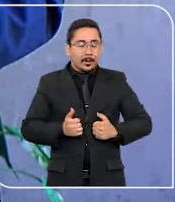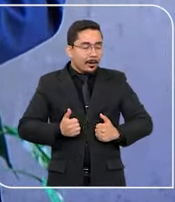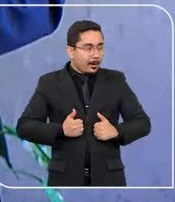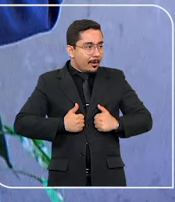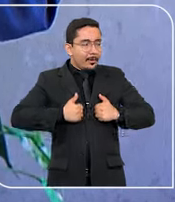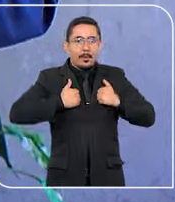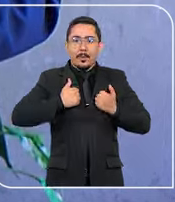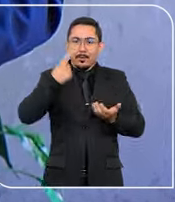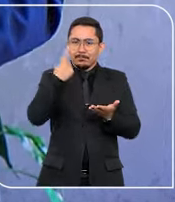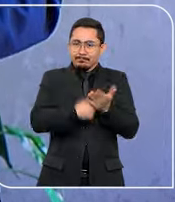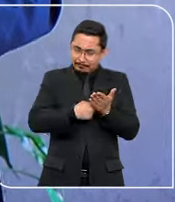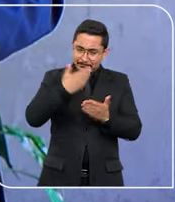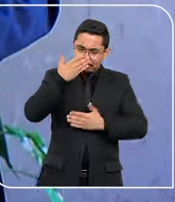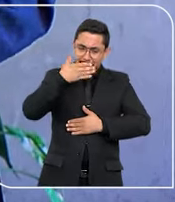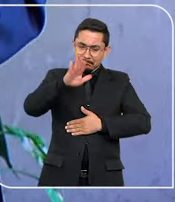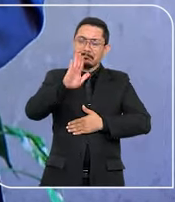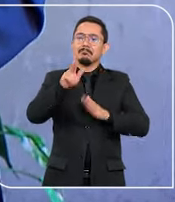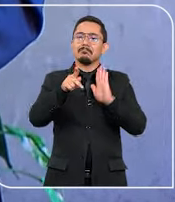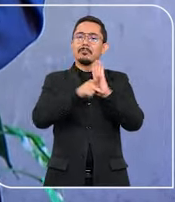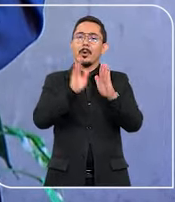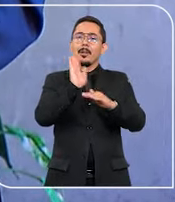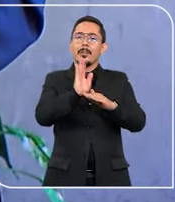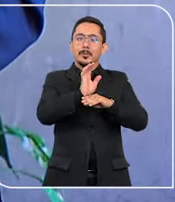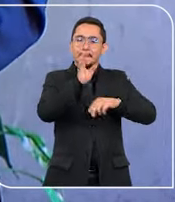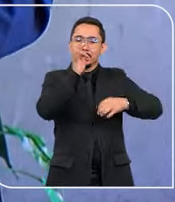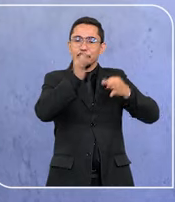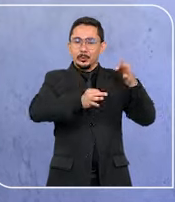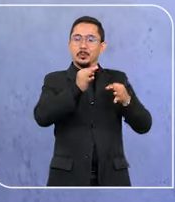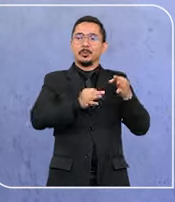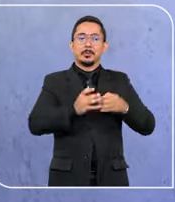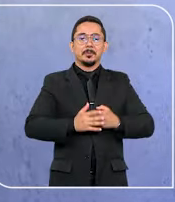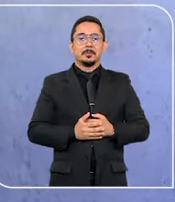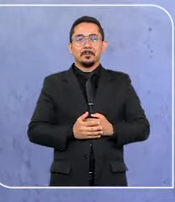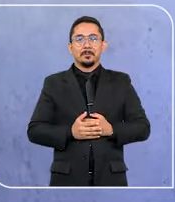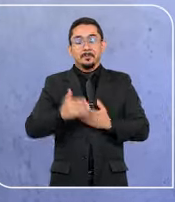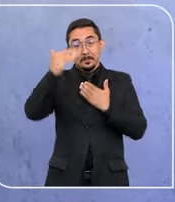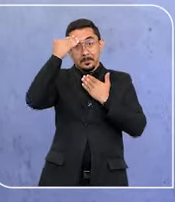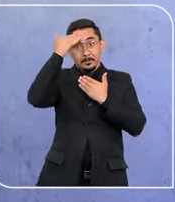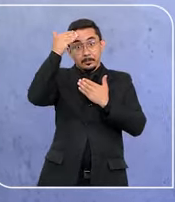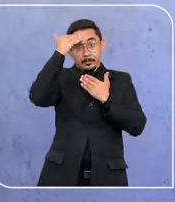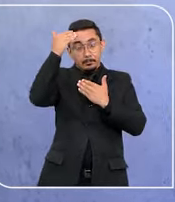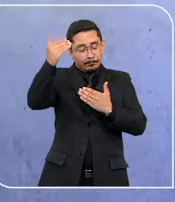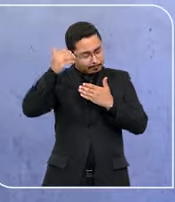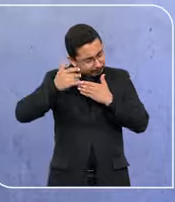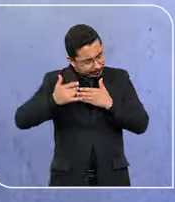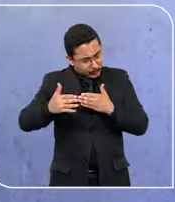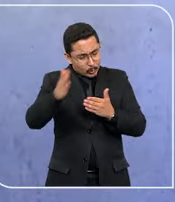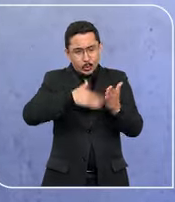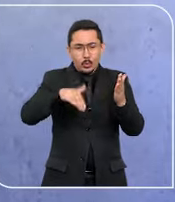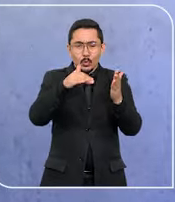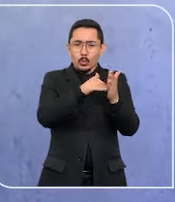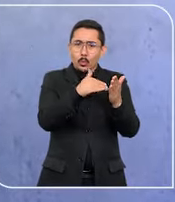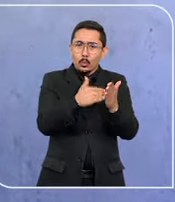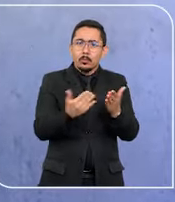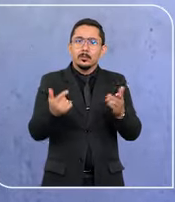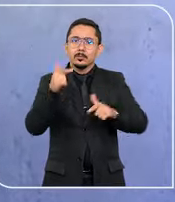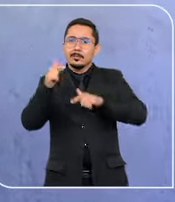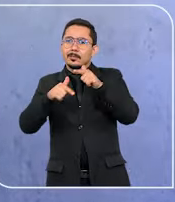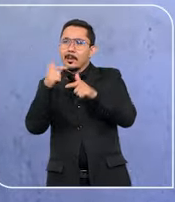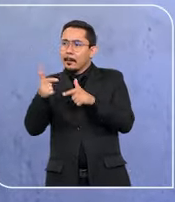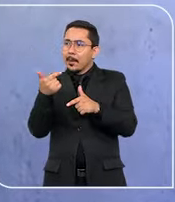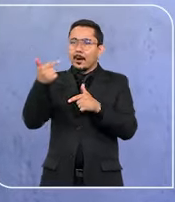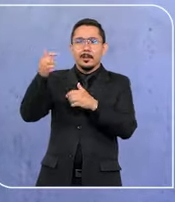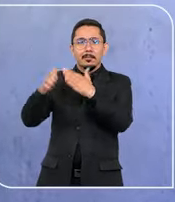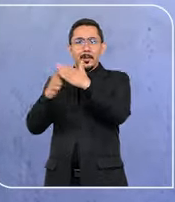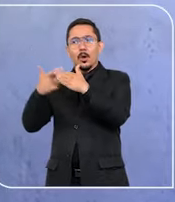empreendimento e comprometimento em servir bem à justiça. Agradecimentos extensivos aos nossos terceirizados, aos nossos